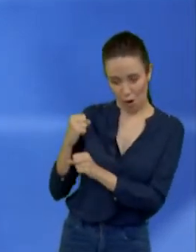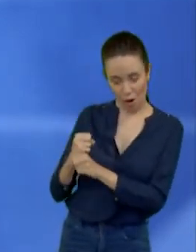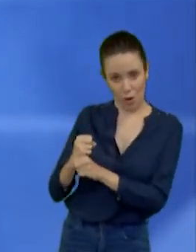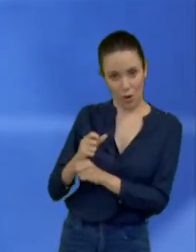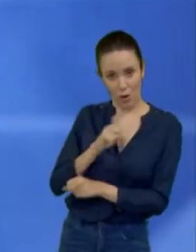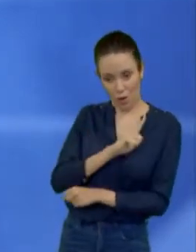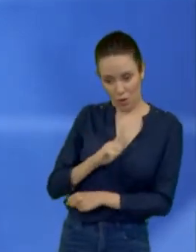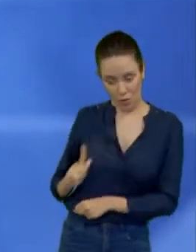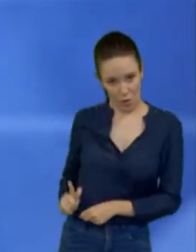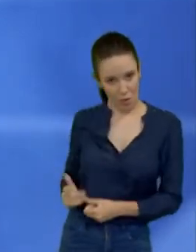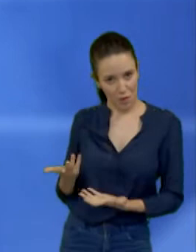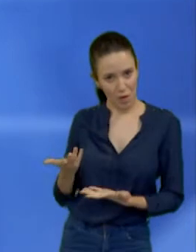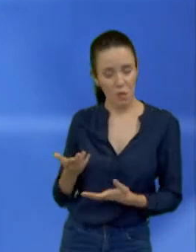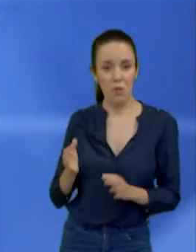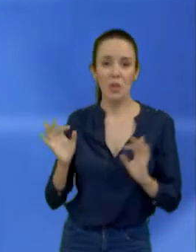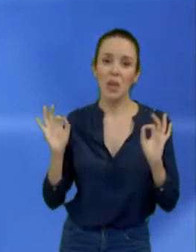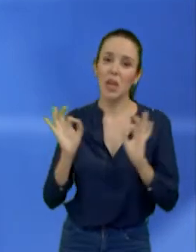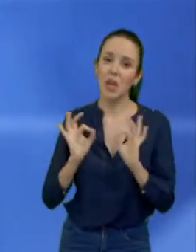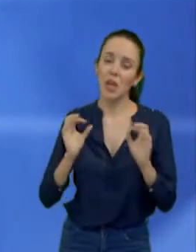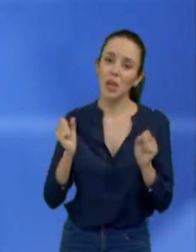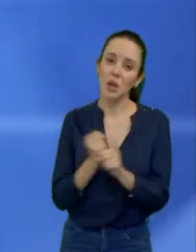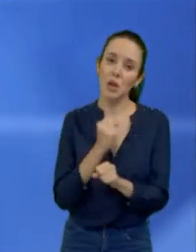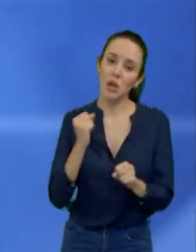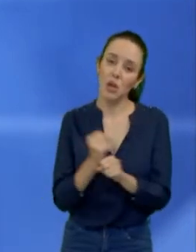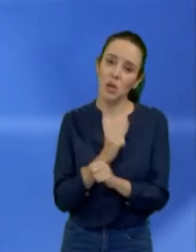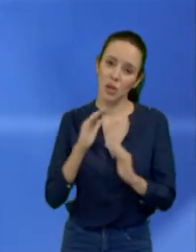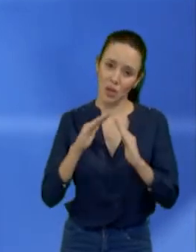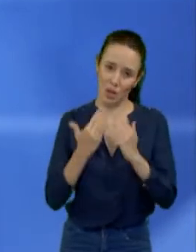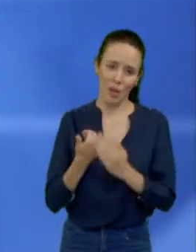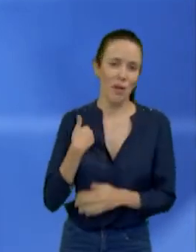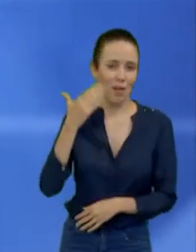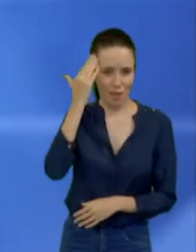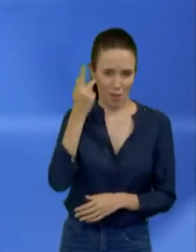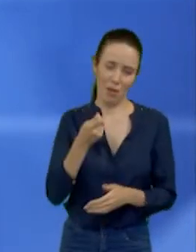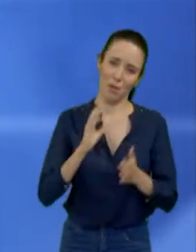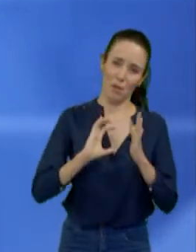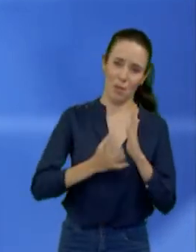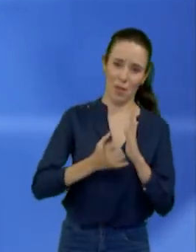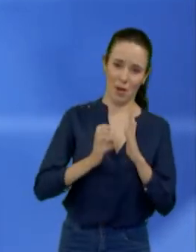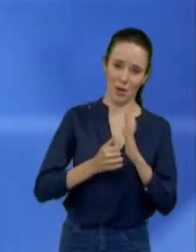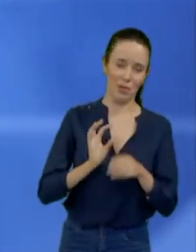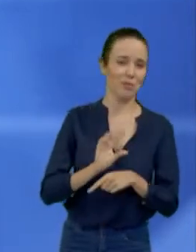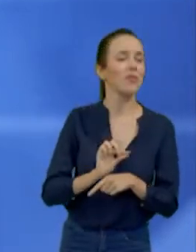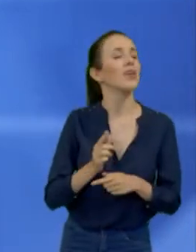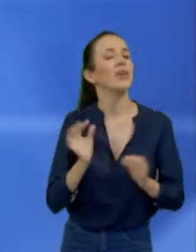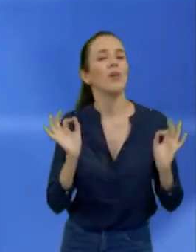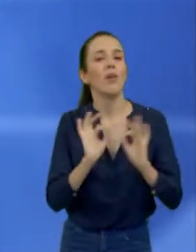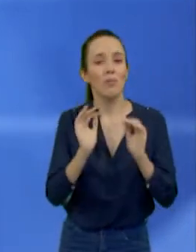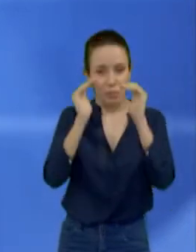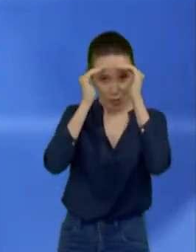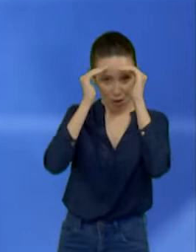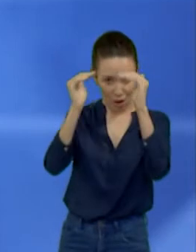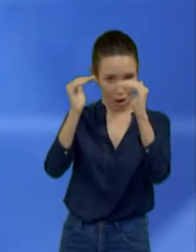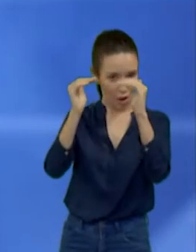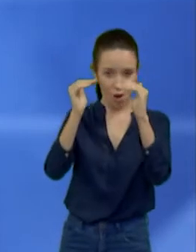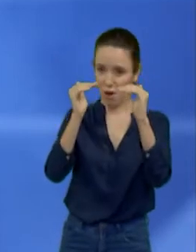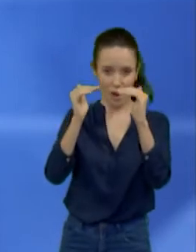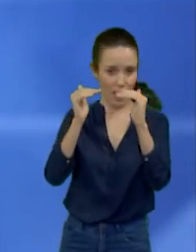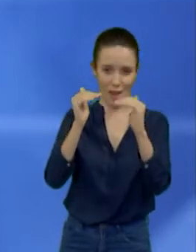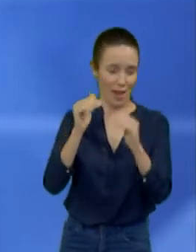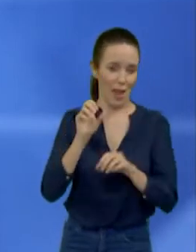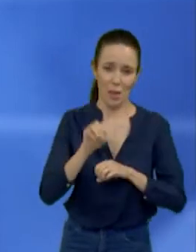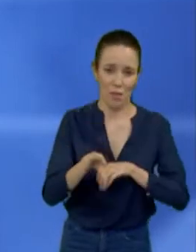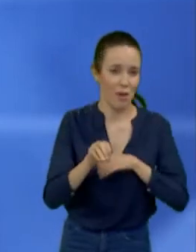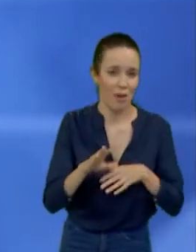governo do PSDB. Bom, todos sabem que PSDB não gosta de educação, porque Tucano gosta de pessoas menos esclarecidas, menos